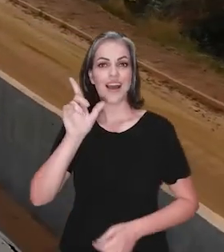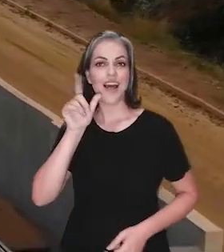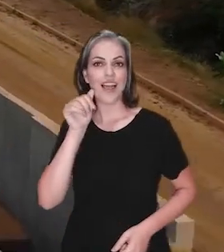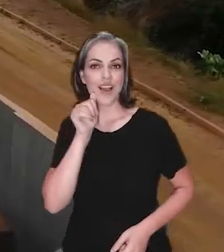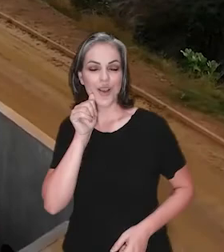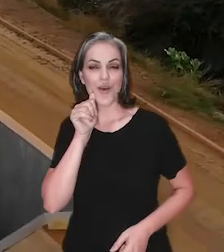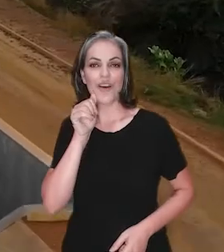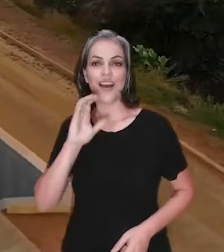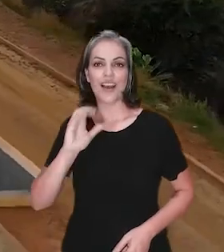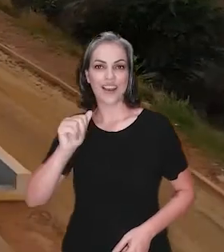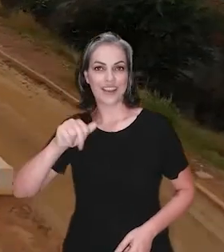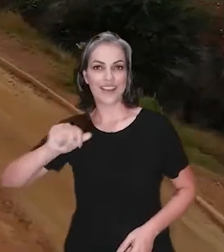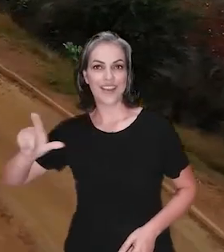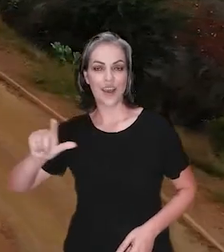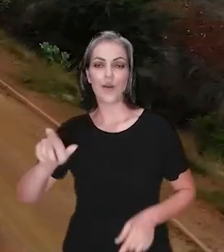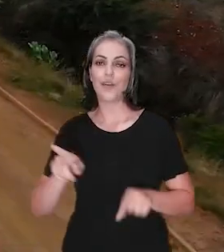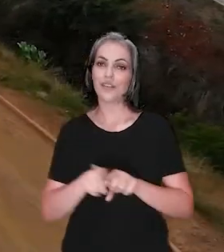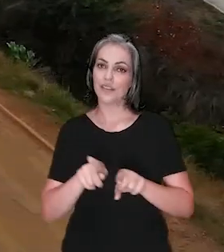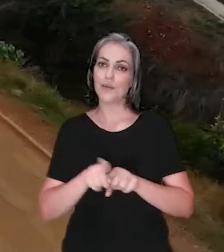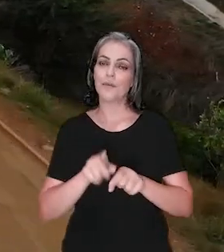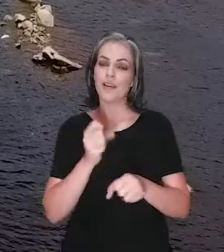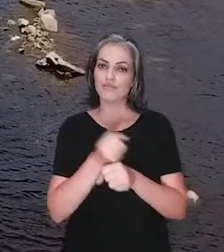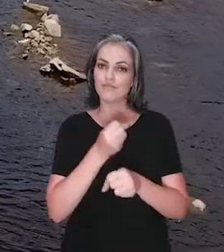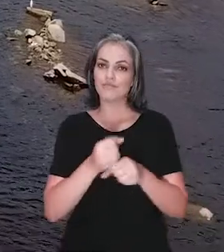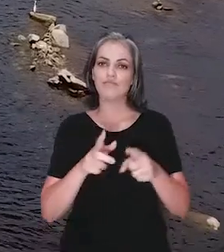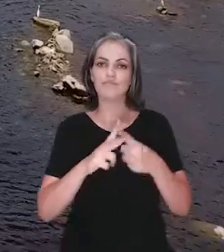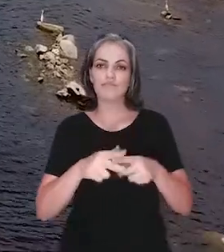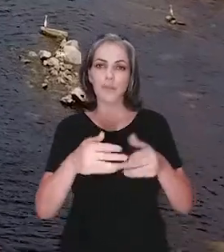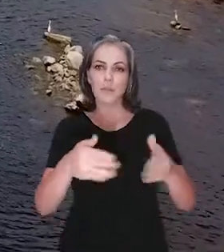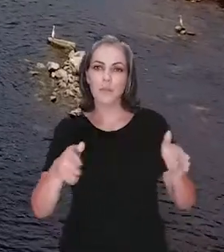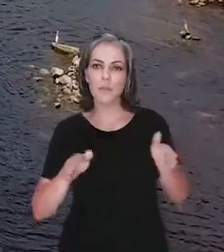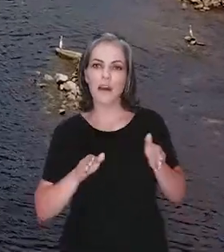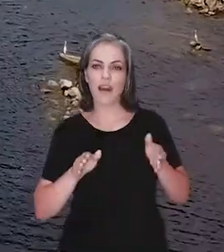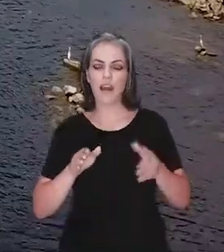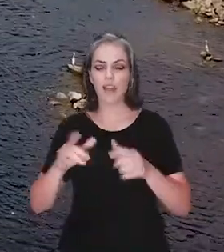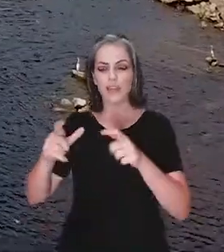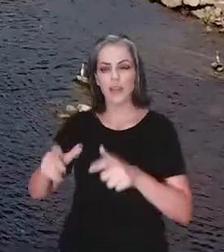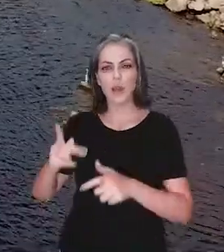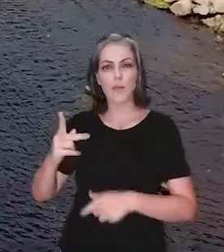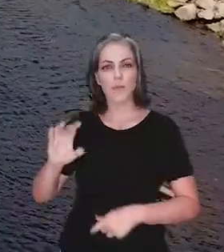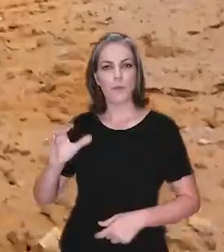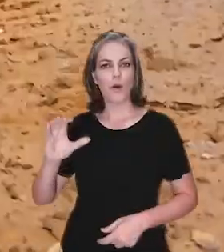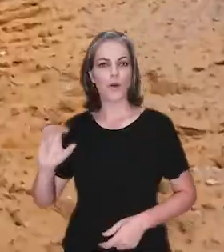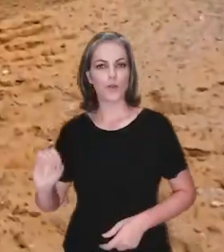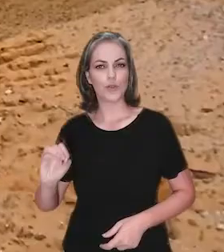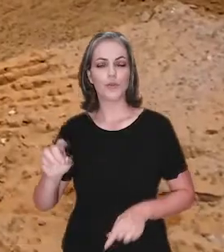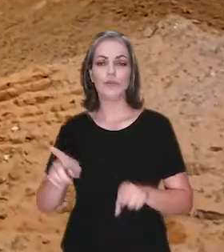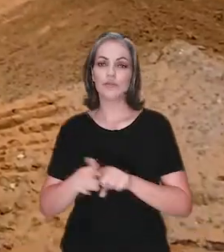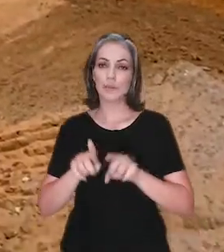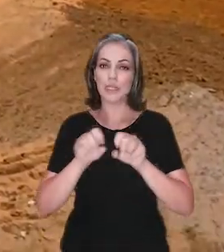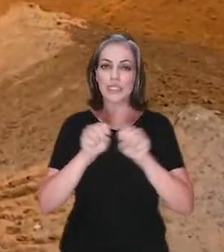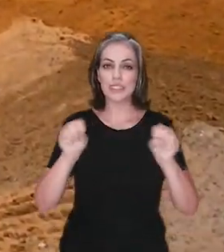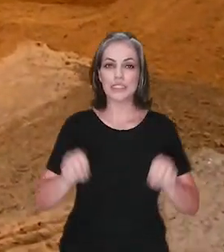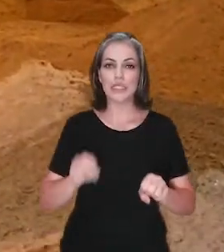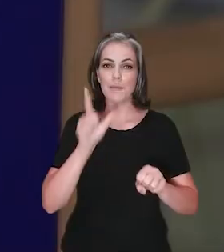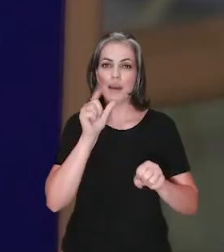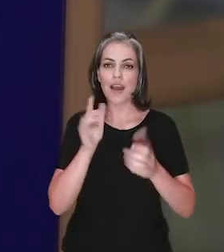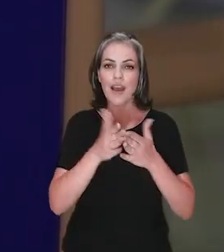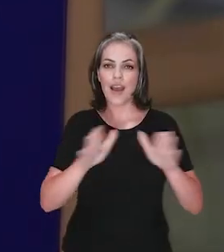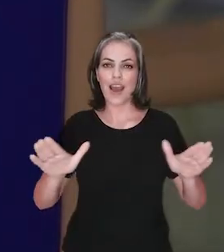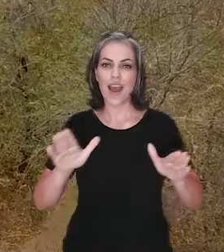alagoano, além da construção e recuperação de barragens e a instalação de poços artesianos e de sistemas de